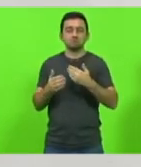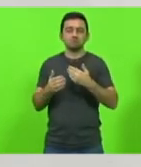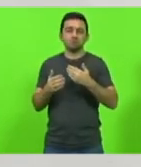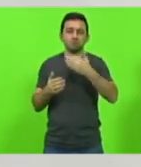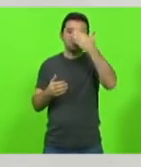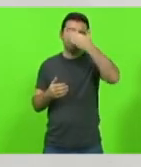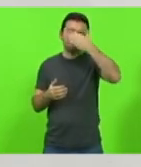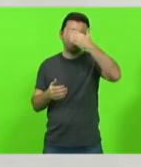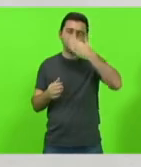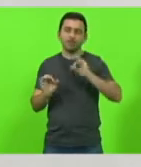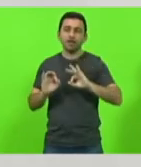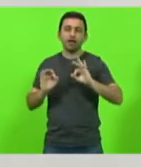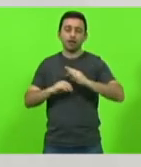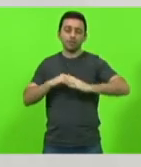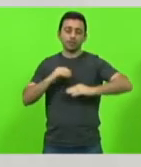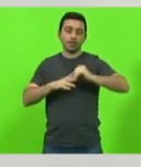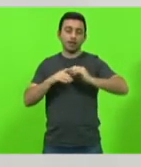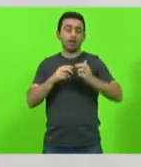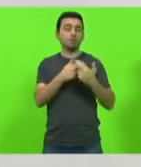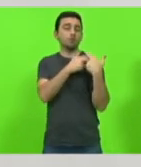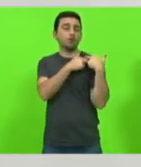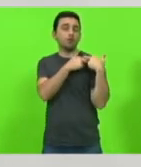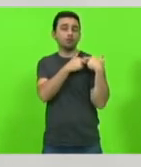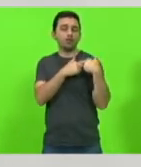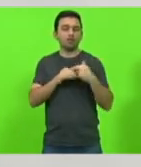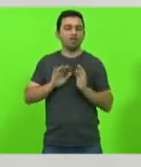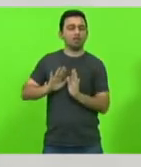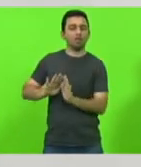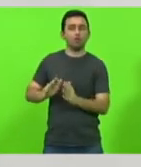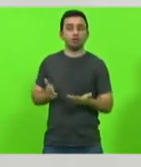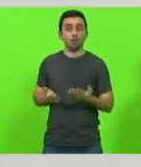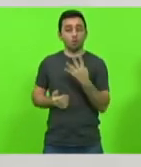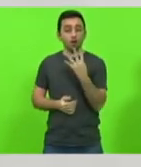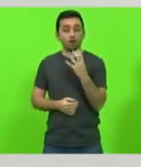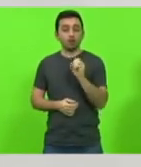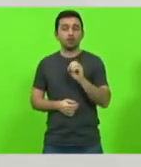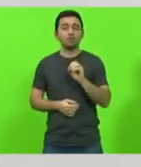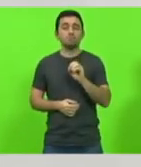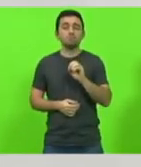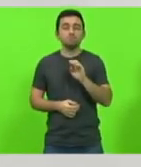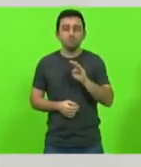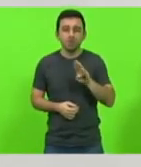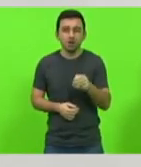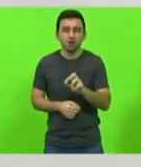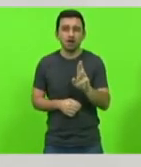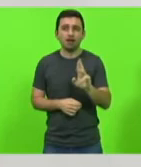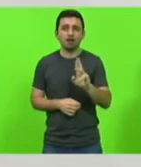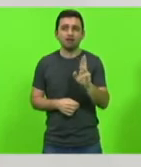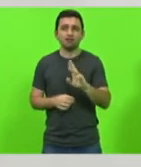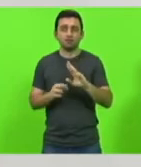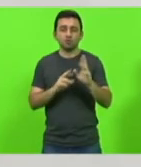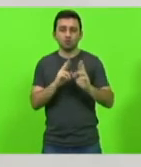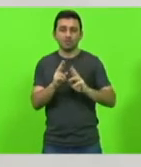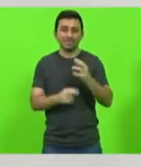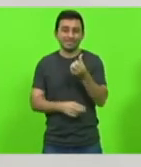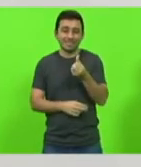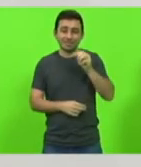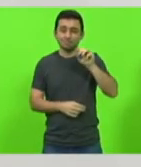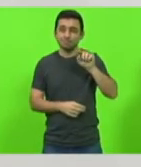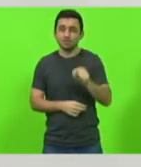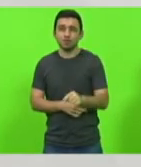nossa competência 40 bilhões de reais nessas rodovias nesses 6 mil quilômetros enquanto